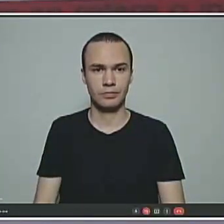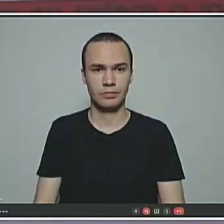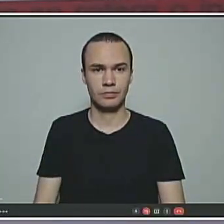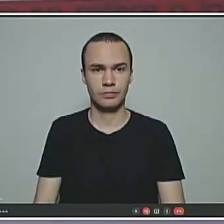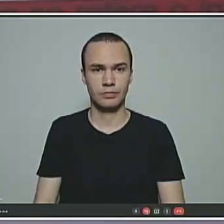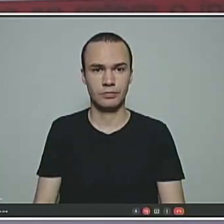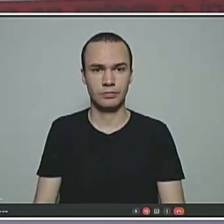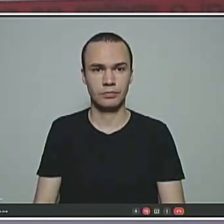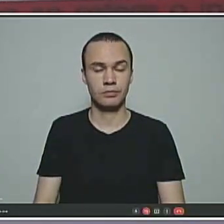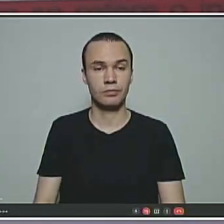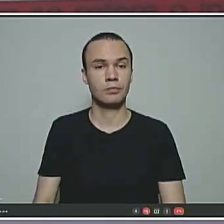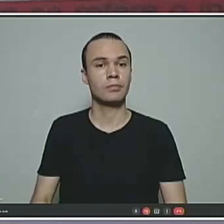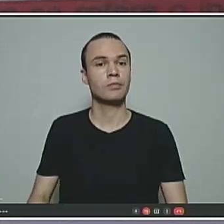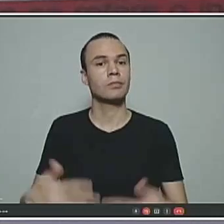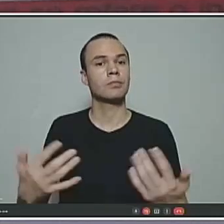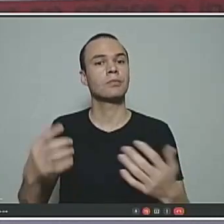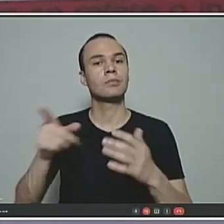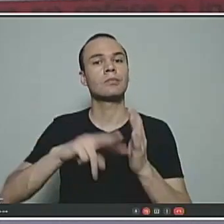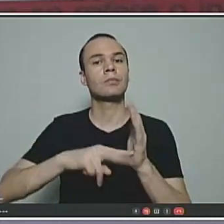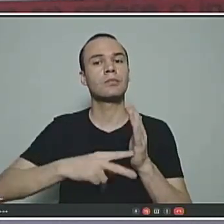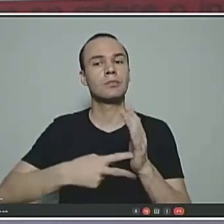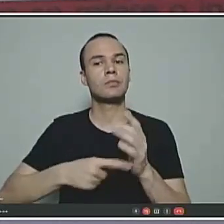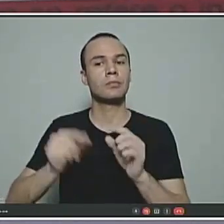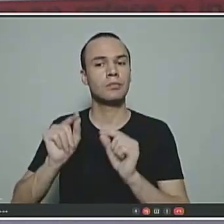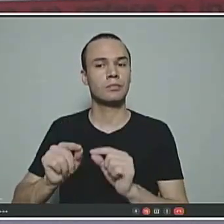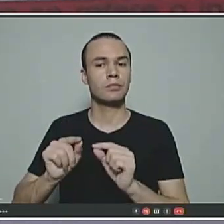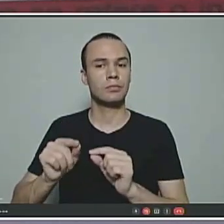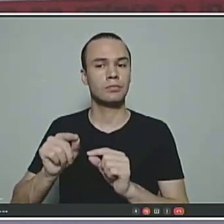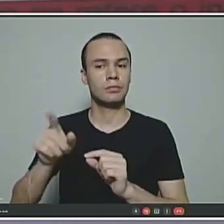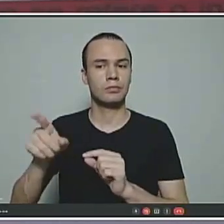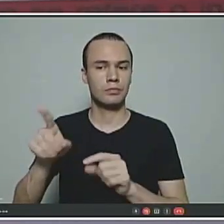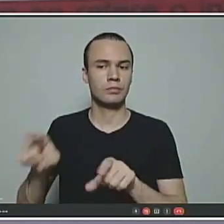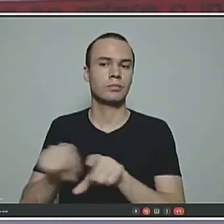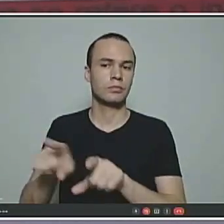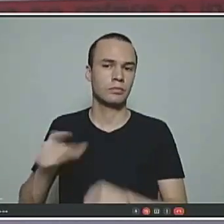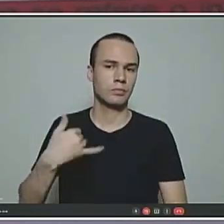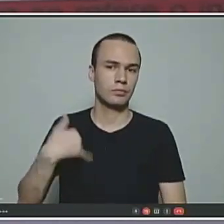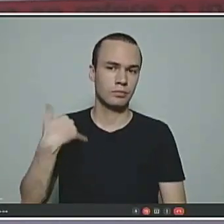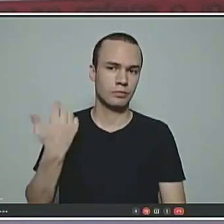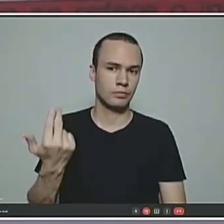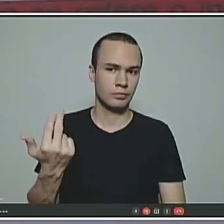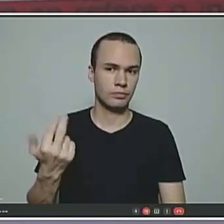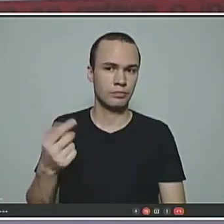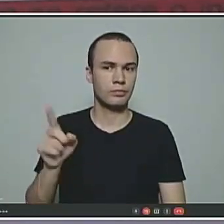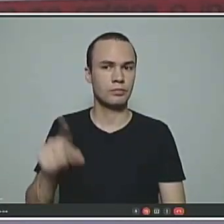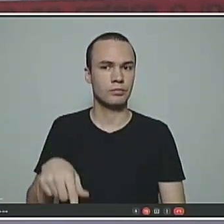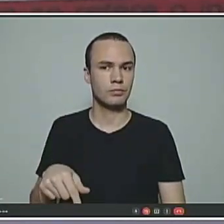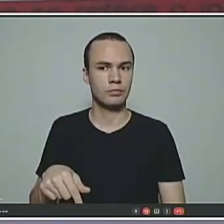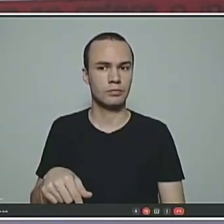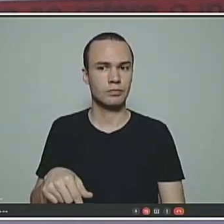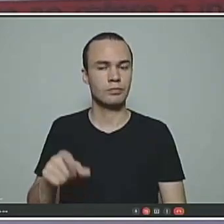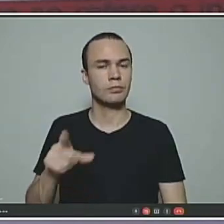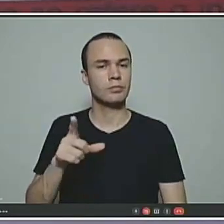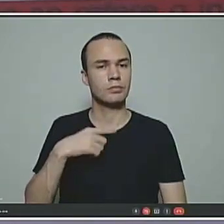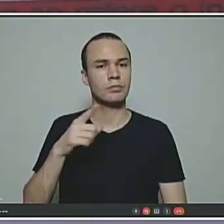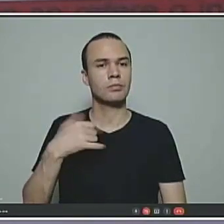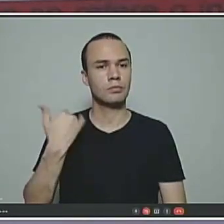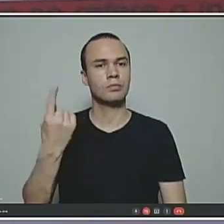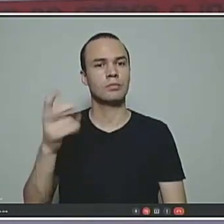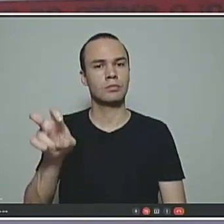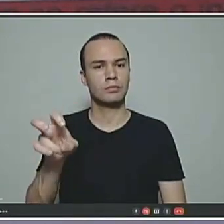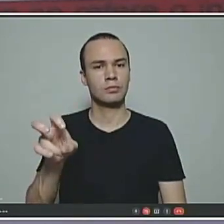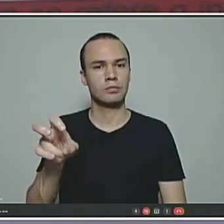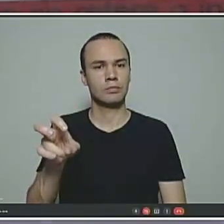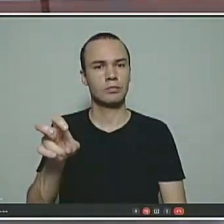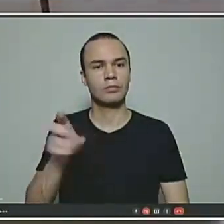A proposição do sindicato magistério, mesma idade, mesmo tempo de contribuição e incluir 15 anos para a professora,